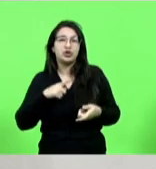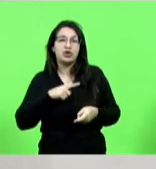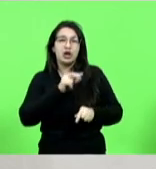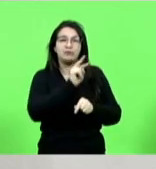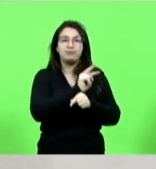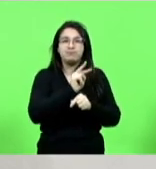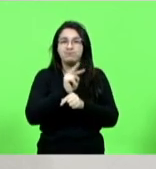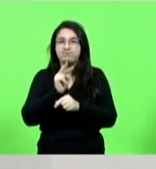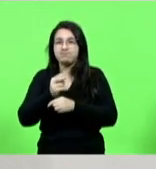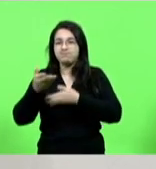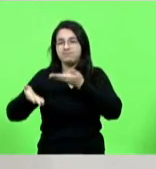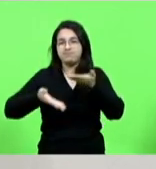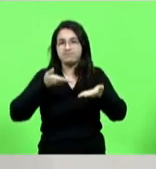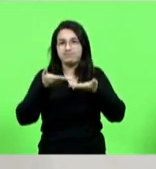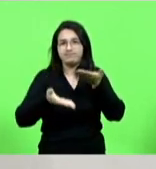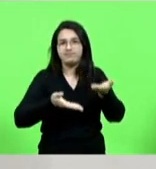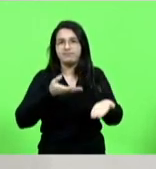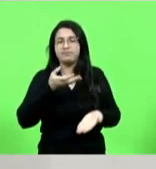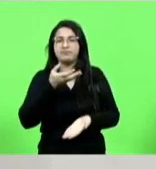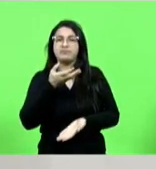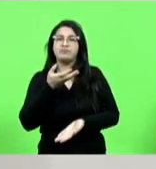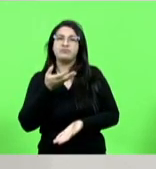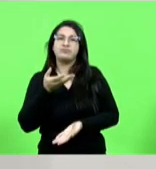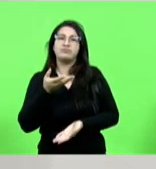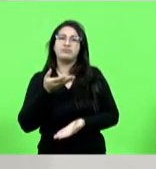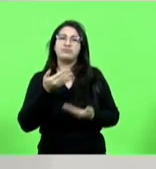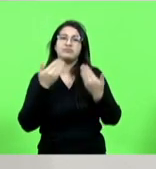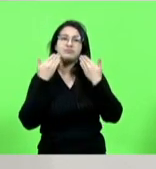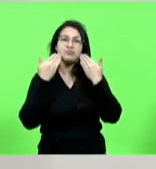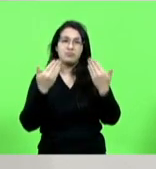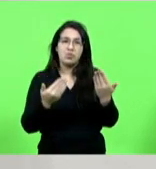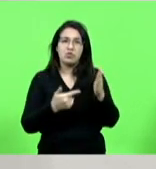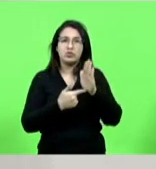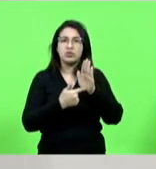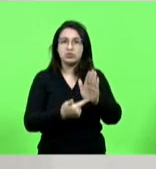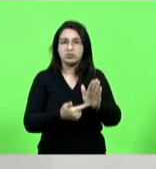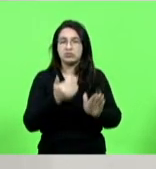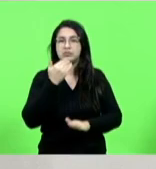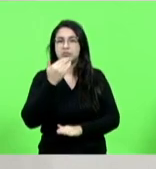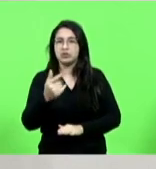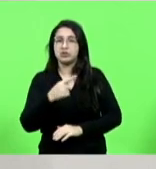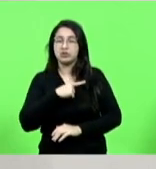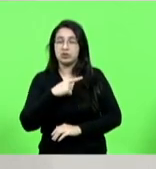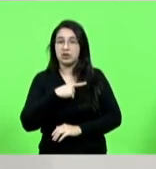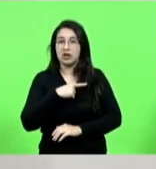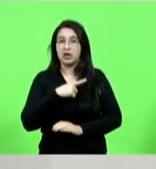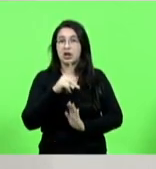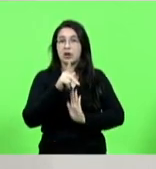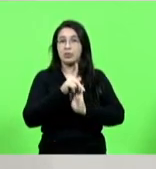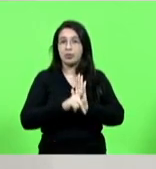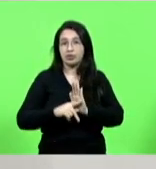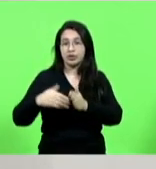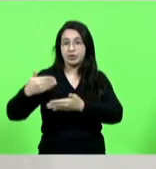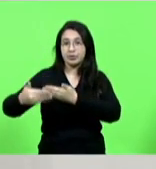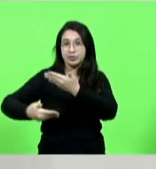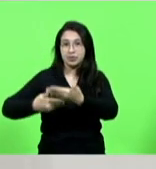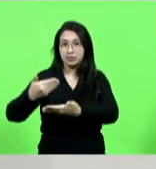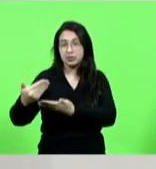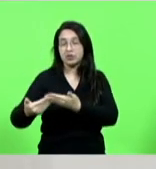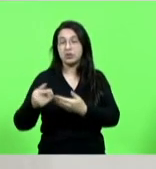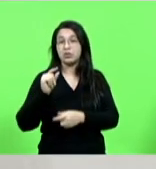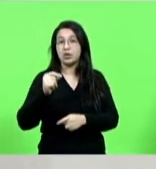estado que entra em contato apresentam suas demandas tem um projeto também tramitando que proíbe